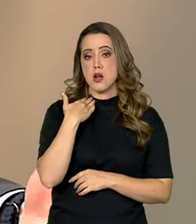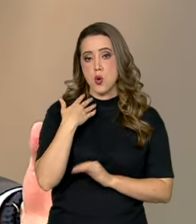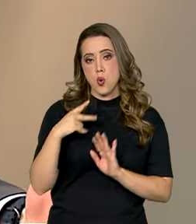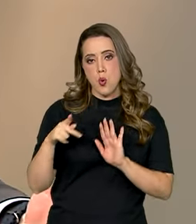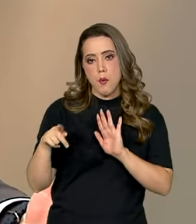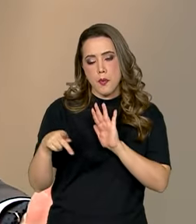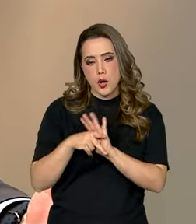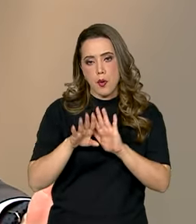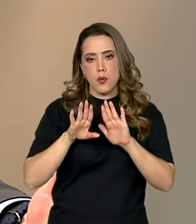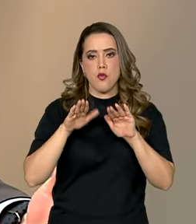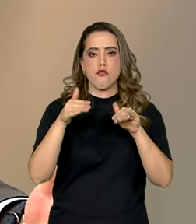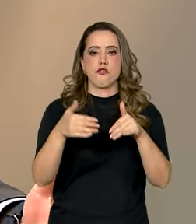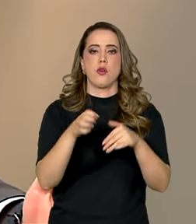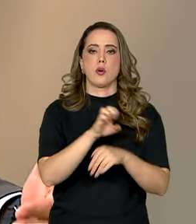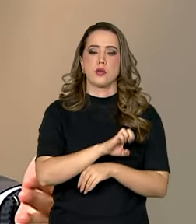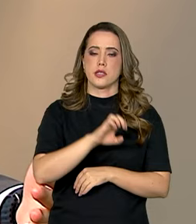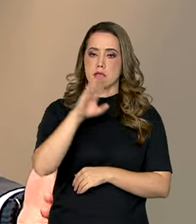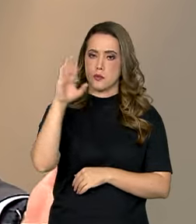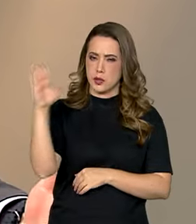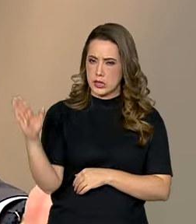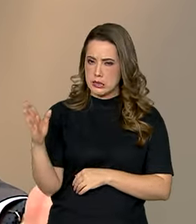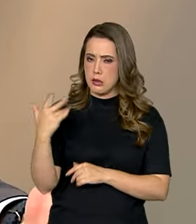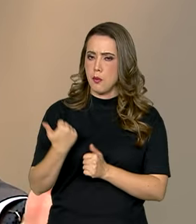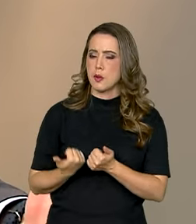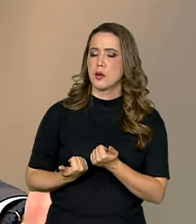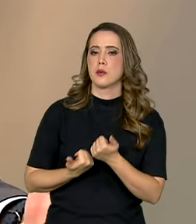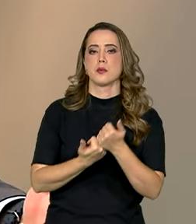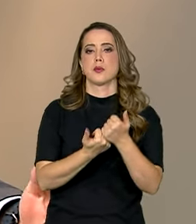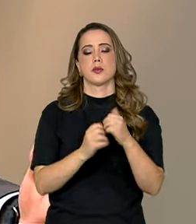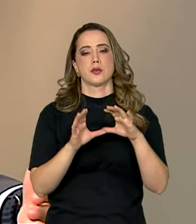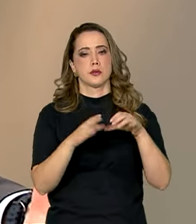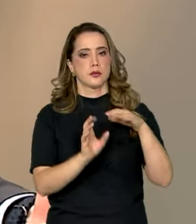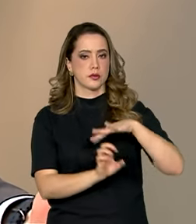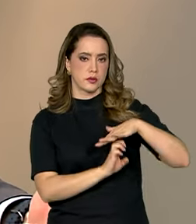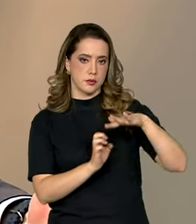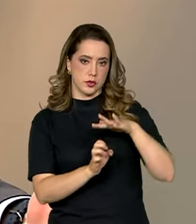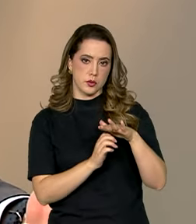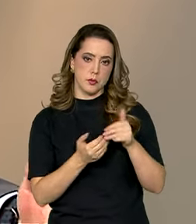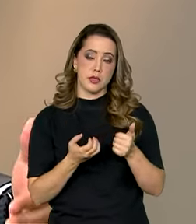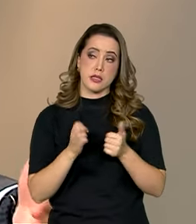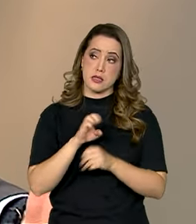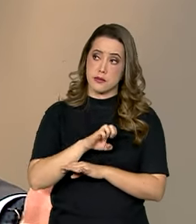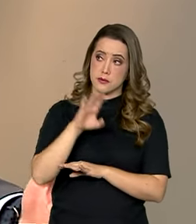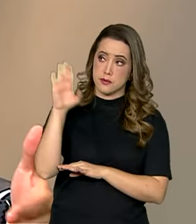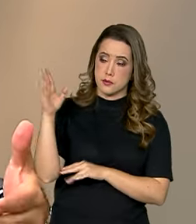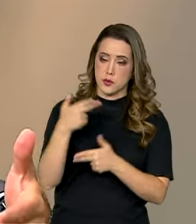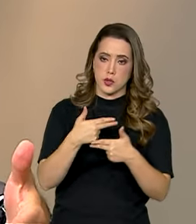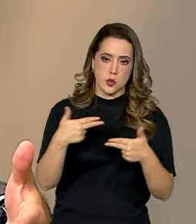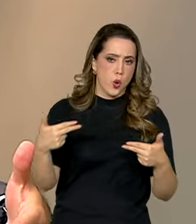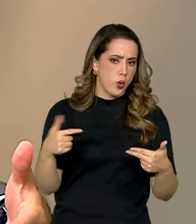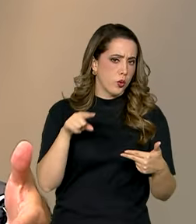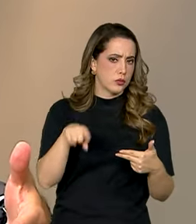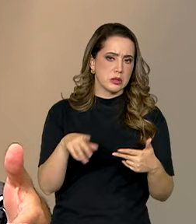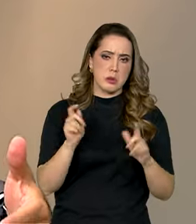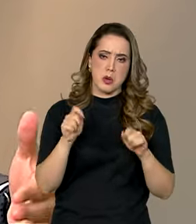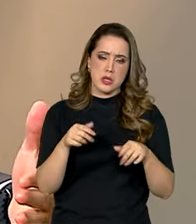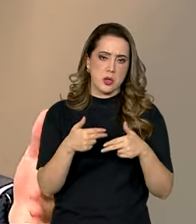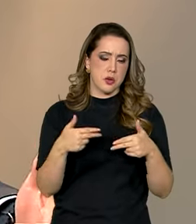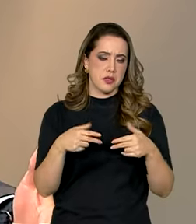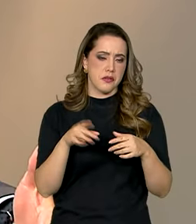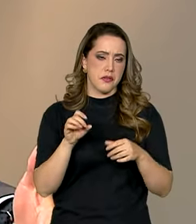BNDES voltado para a exportação, para apoiar o setor empresarial a exportar produtos, bens e serviços,